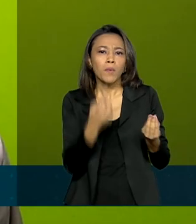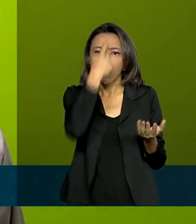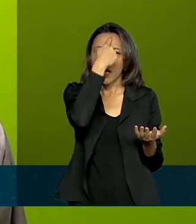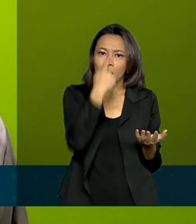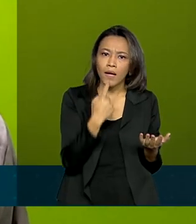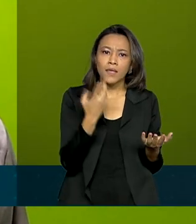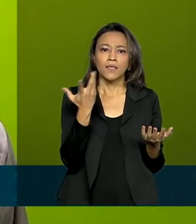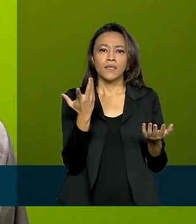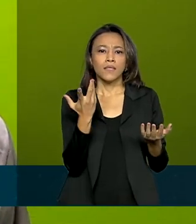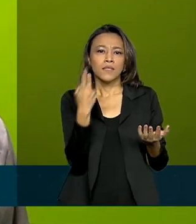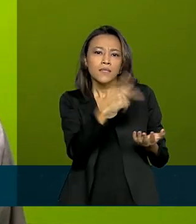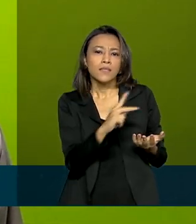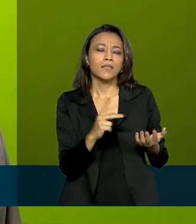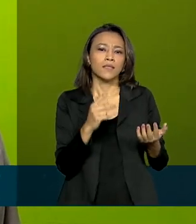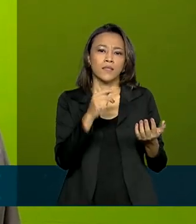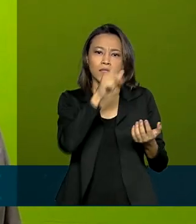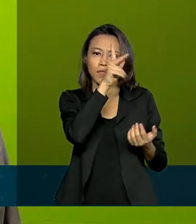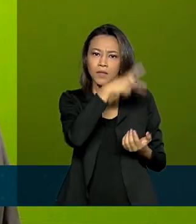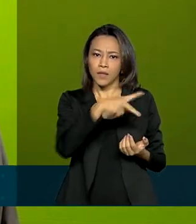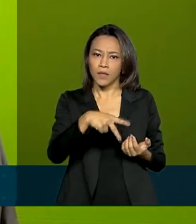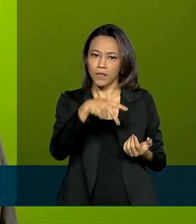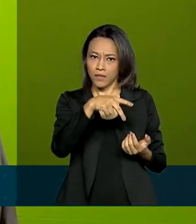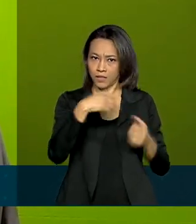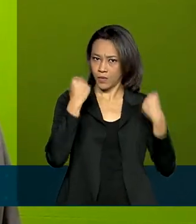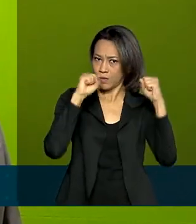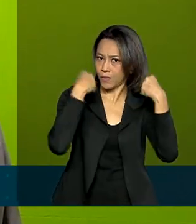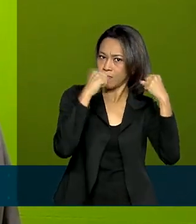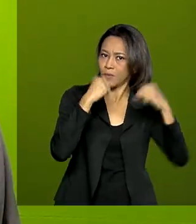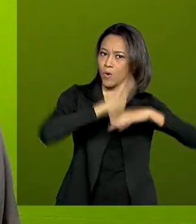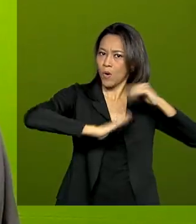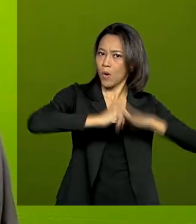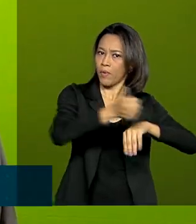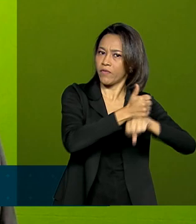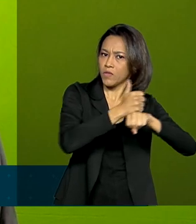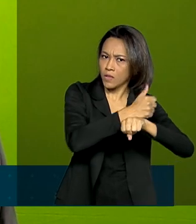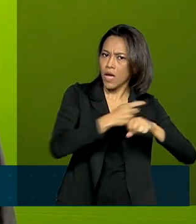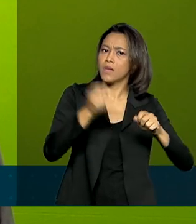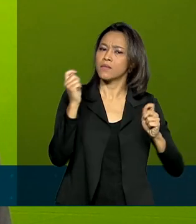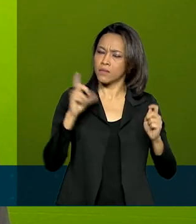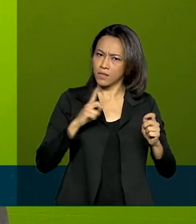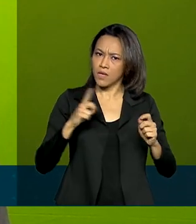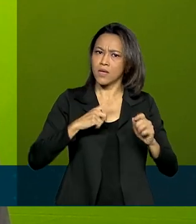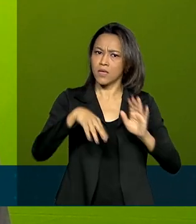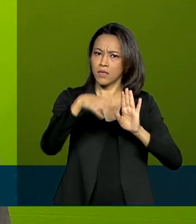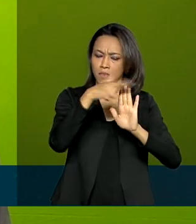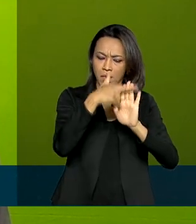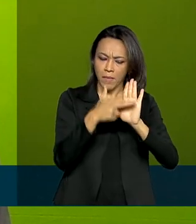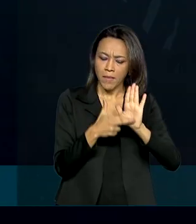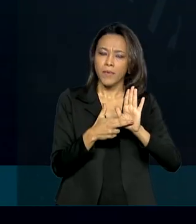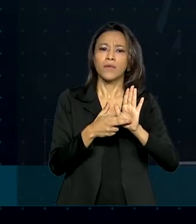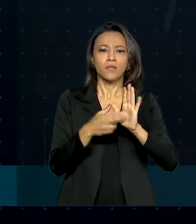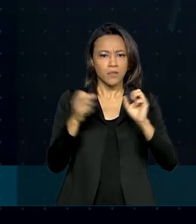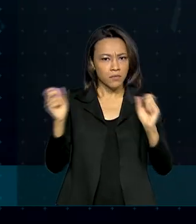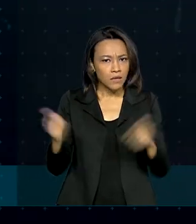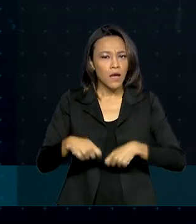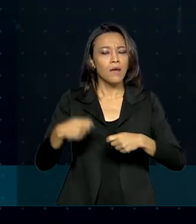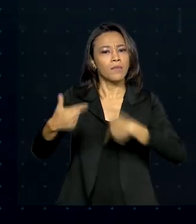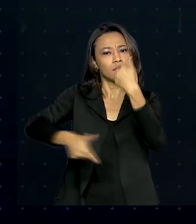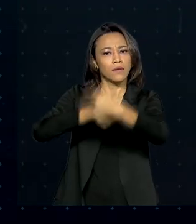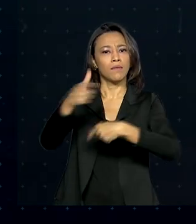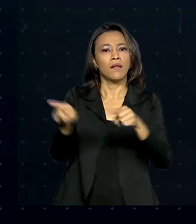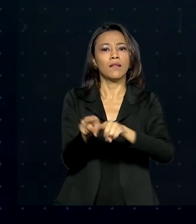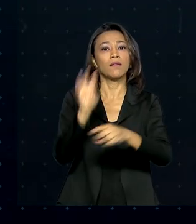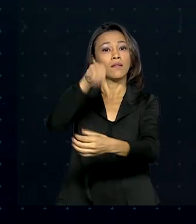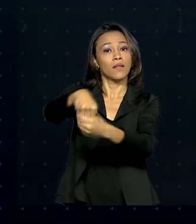tipo de atividade que ele pode desenvolver, tanto no âmbito da atenção primária, atenção básica, bem como dentro dos hospitais. Com a resolução,